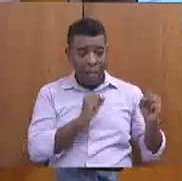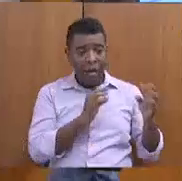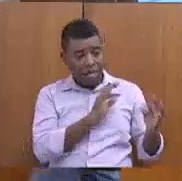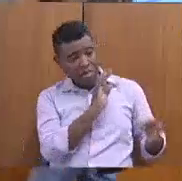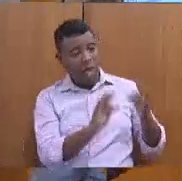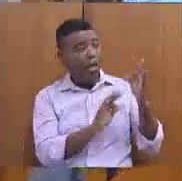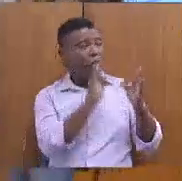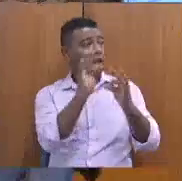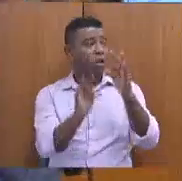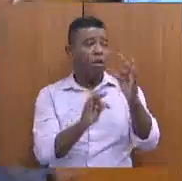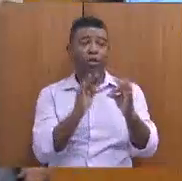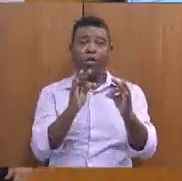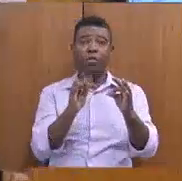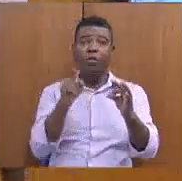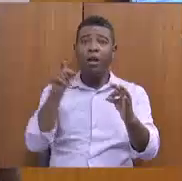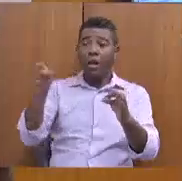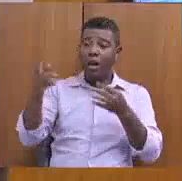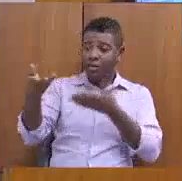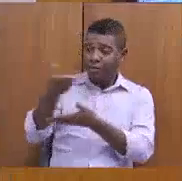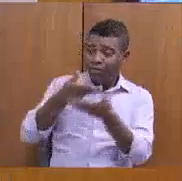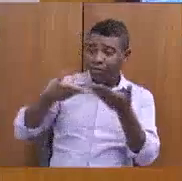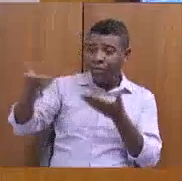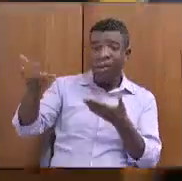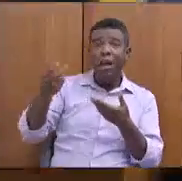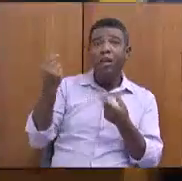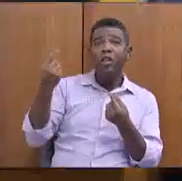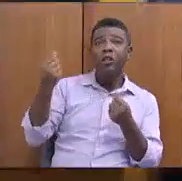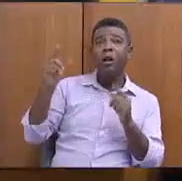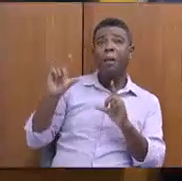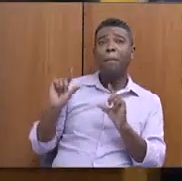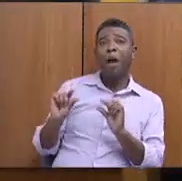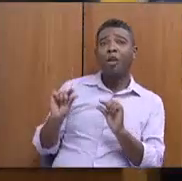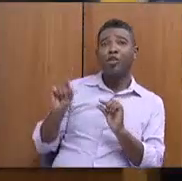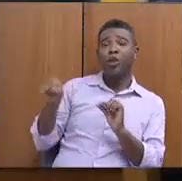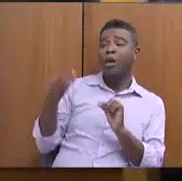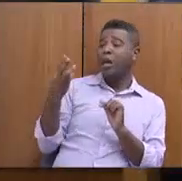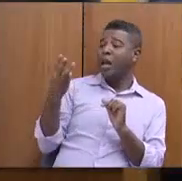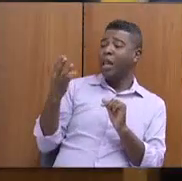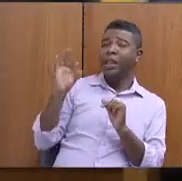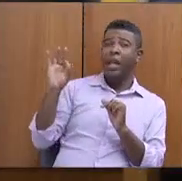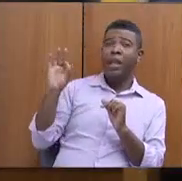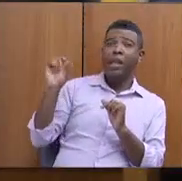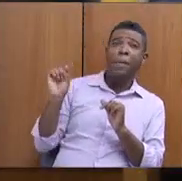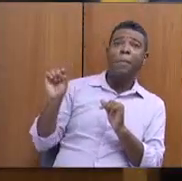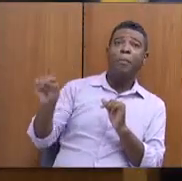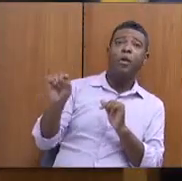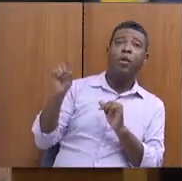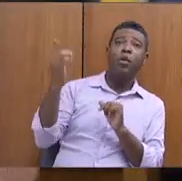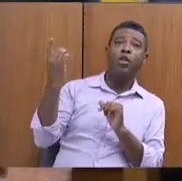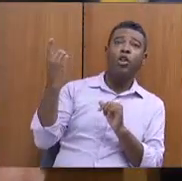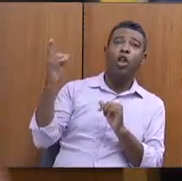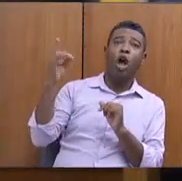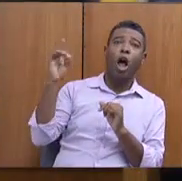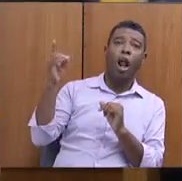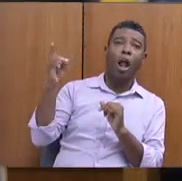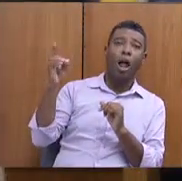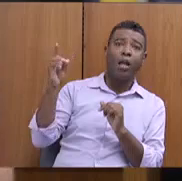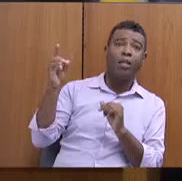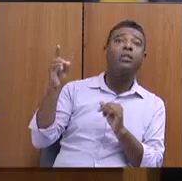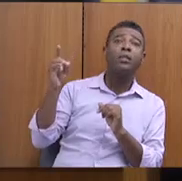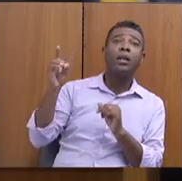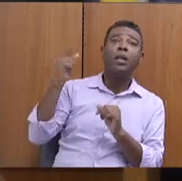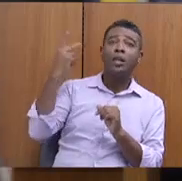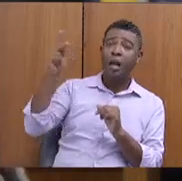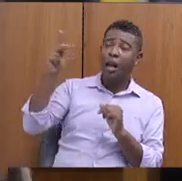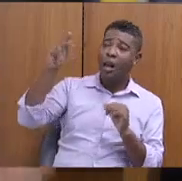custo muito baixo, são 30 mil dólares, não é isso? Que a Amazon está aportando com a equipe dela, a nossa